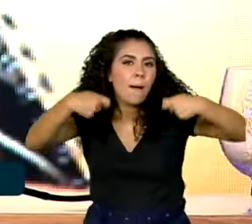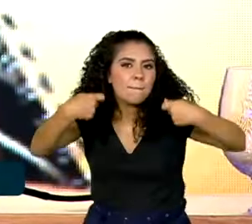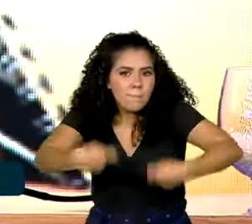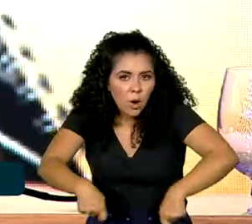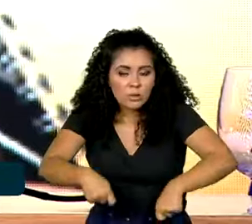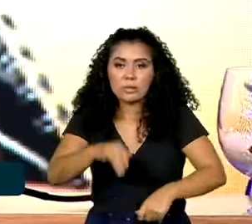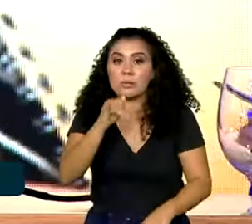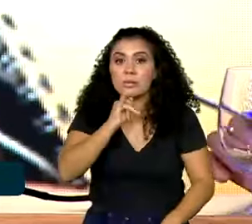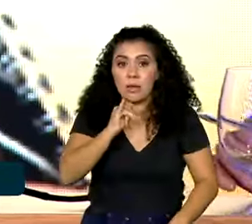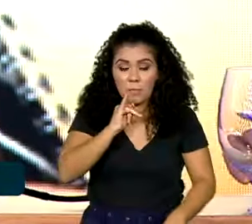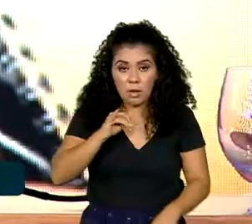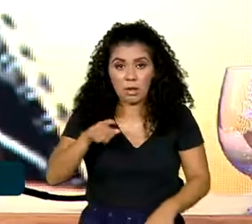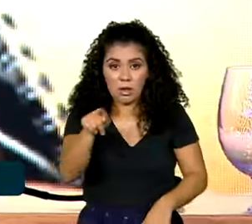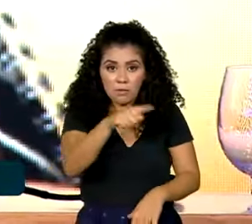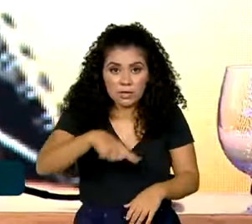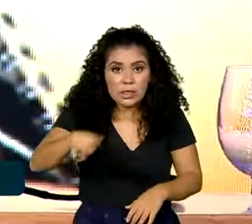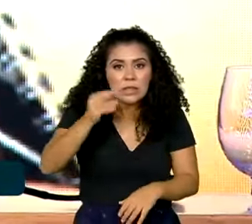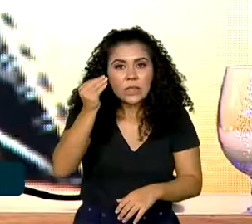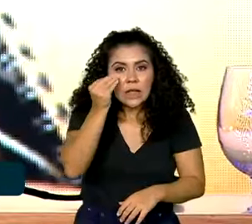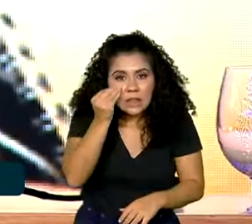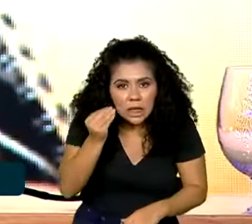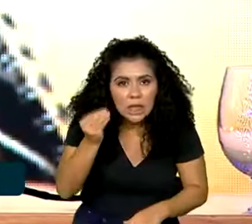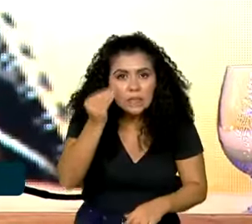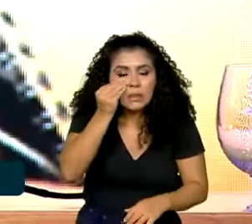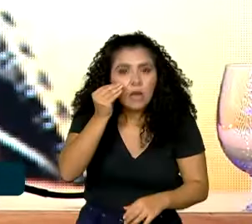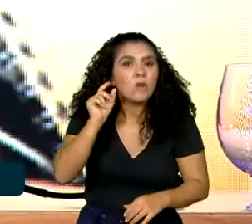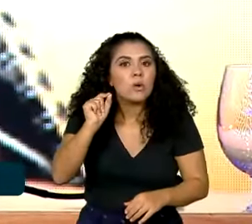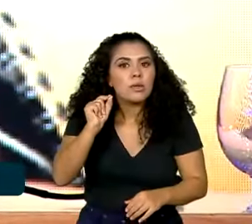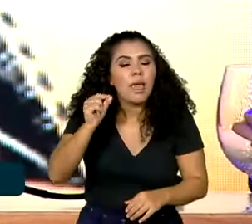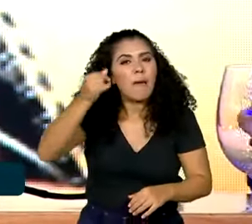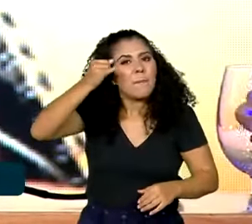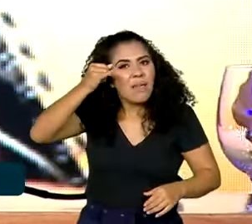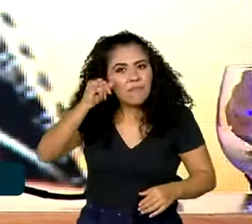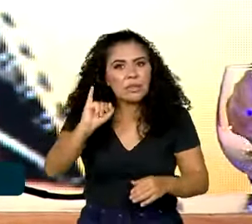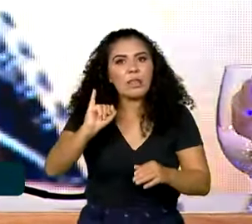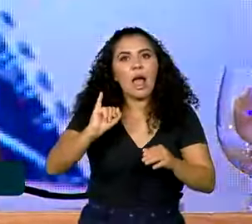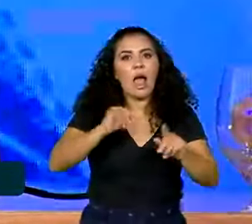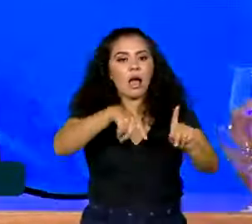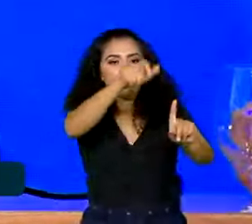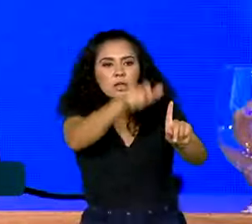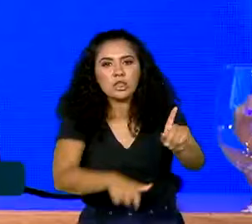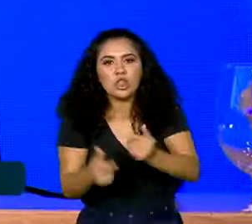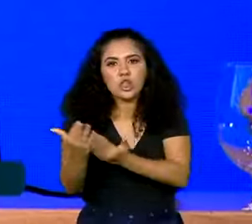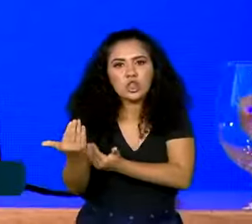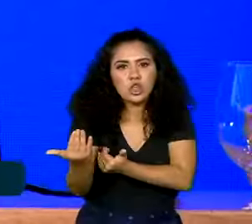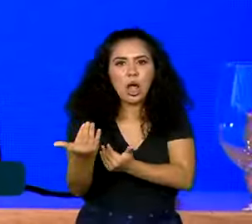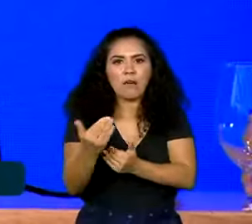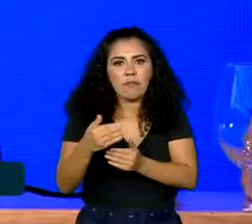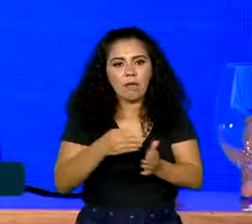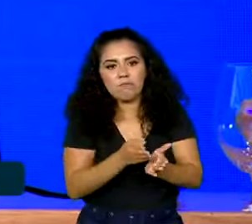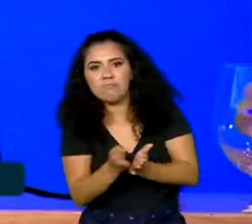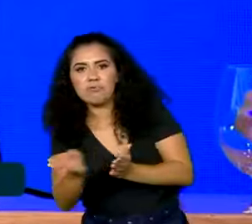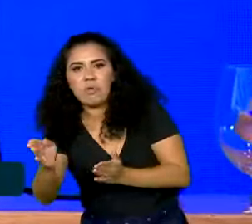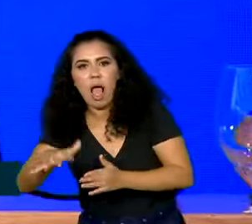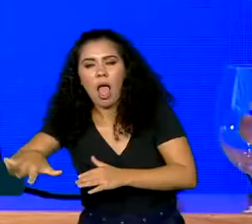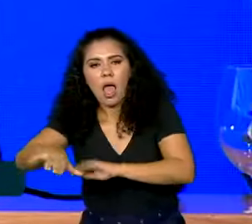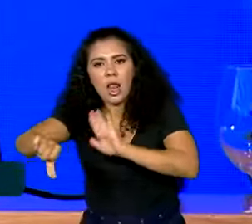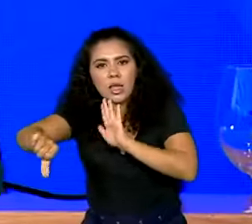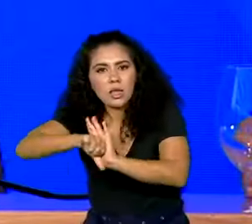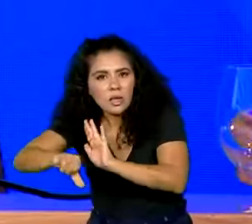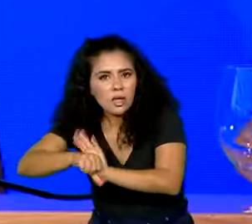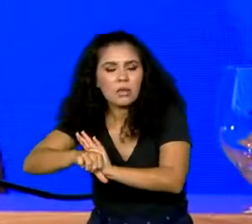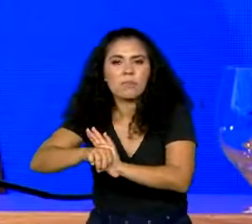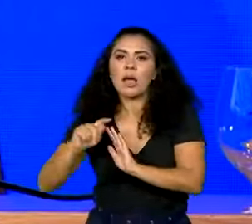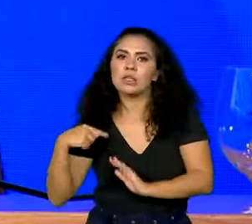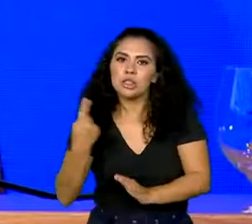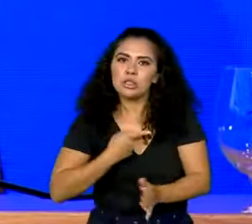antes que a gente perca esse jovem para o crime organizado, para a droga, nós estamos tentando recuperá-lo para